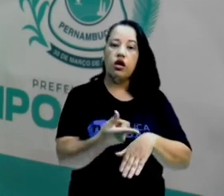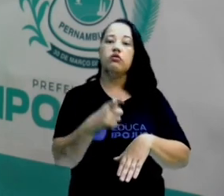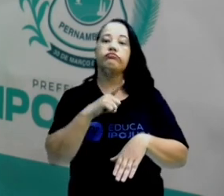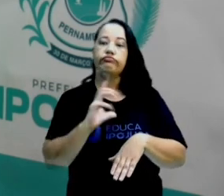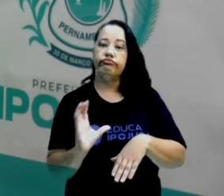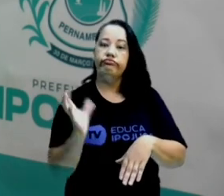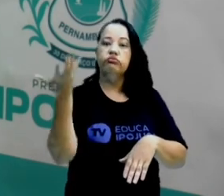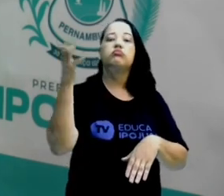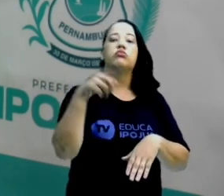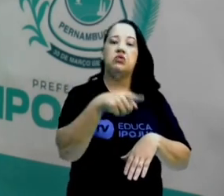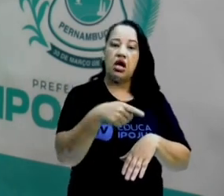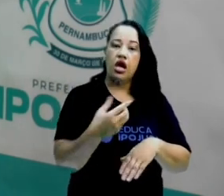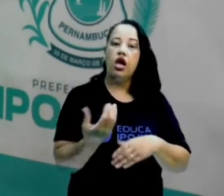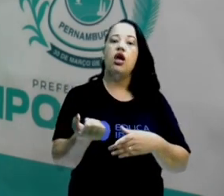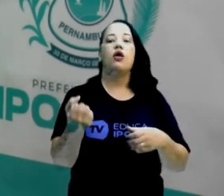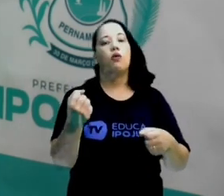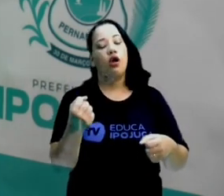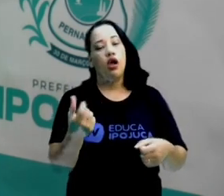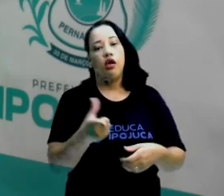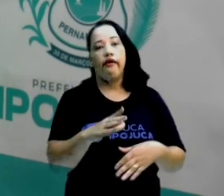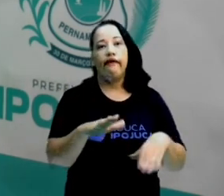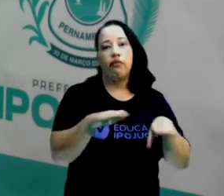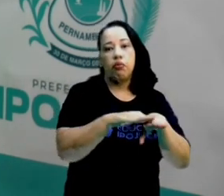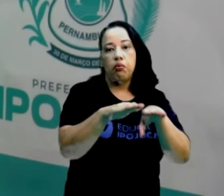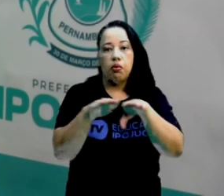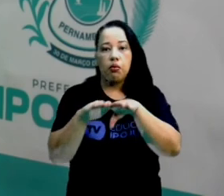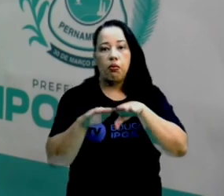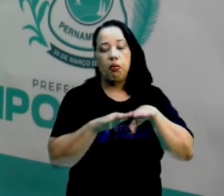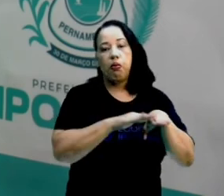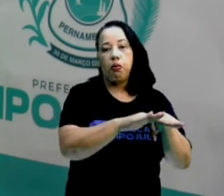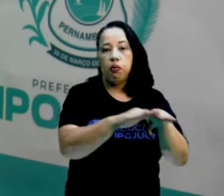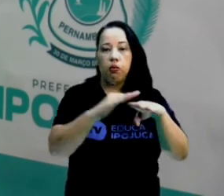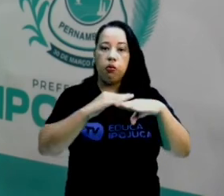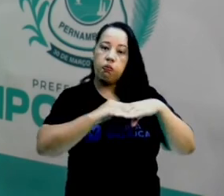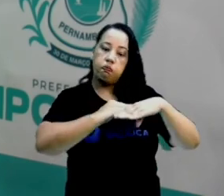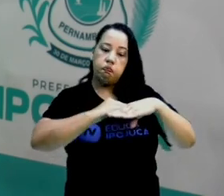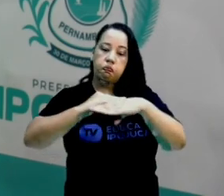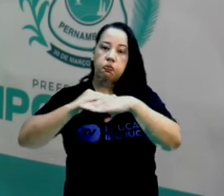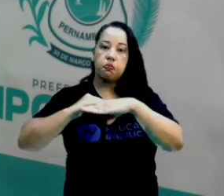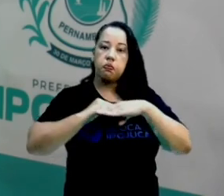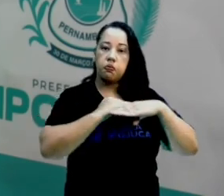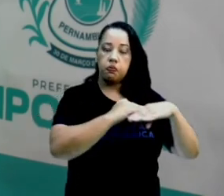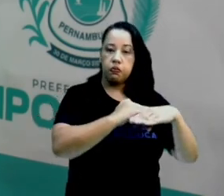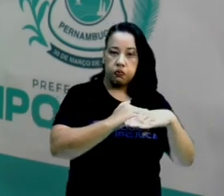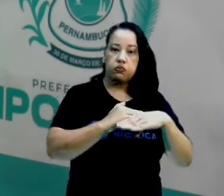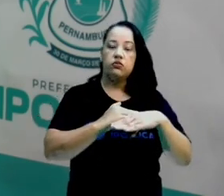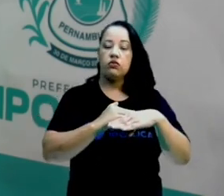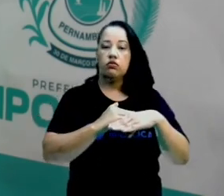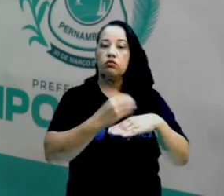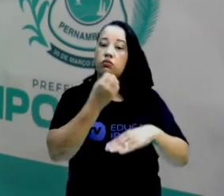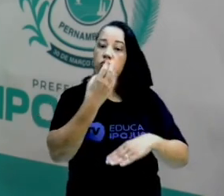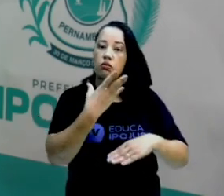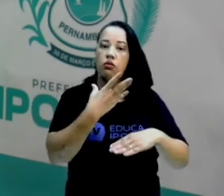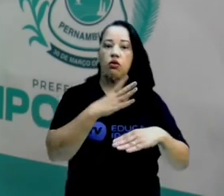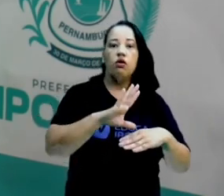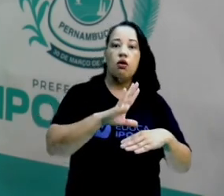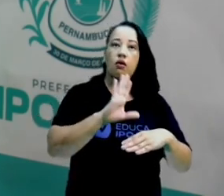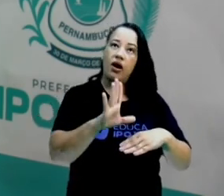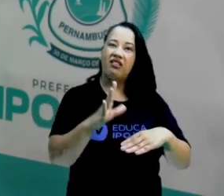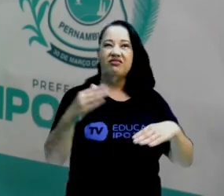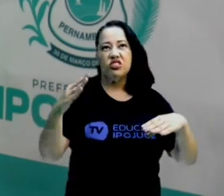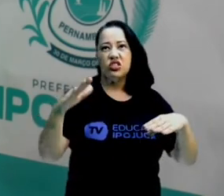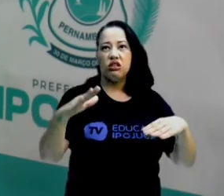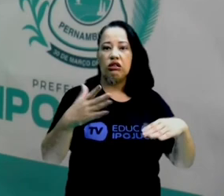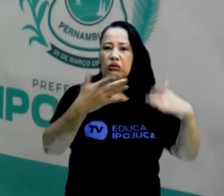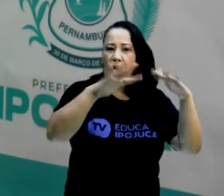fenômenos construtores. A gente tende a entender eles como destruidores, porque